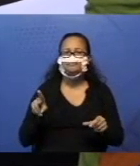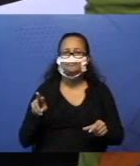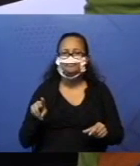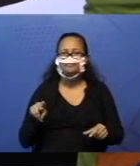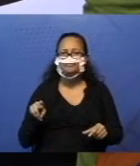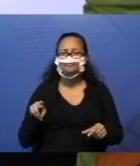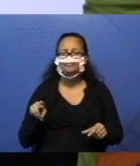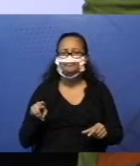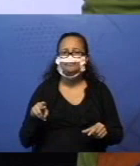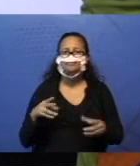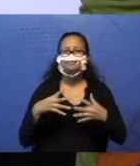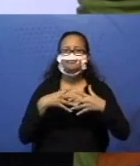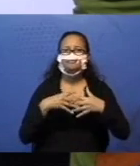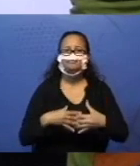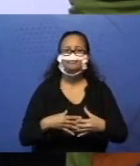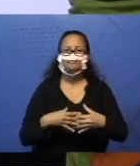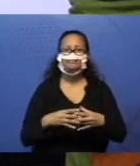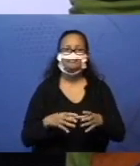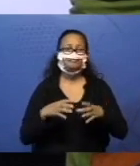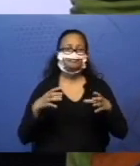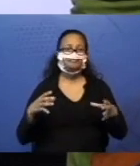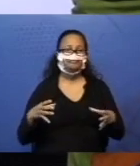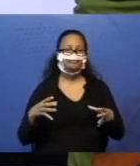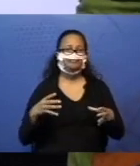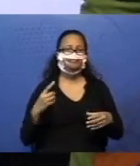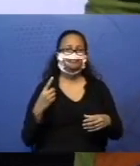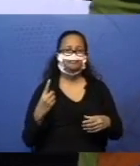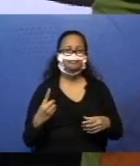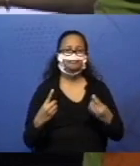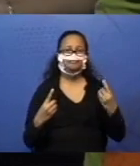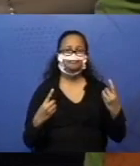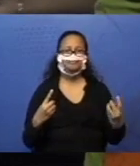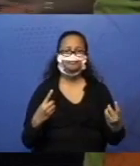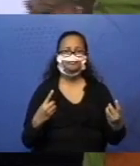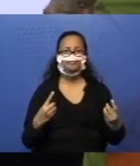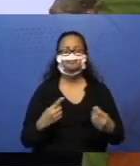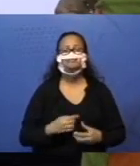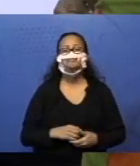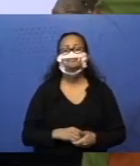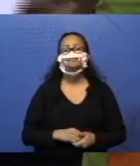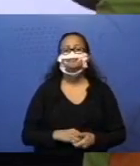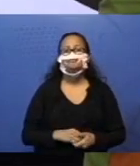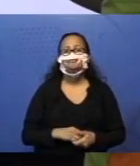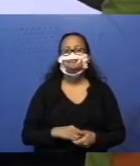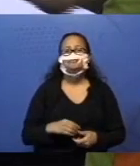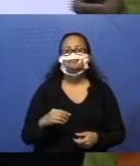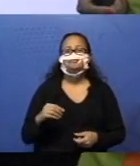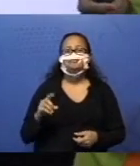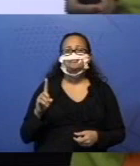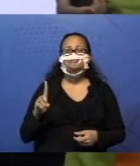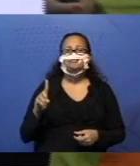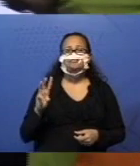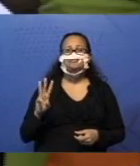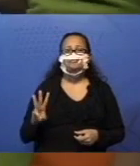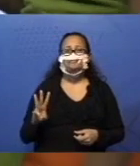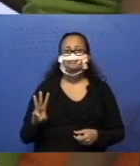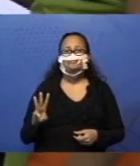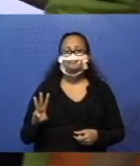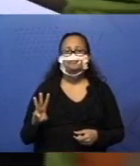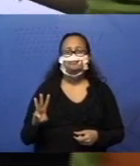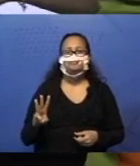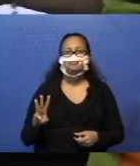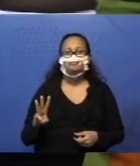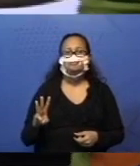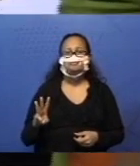aumentando de um em um? Então, qual será a minha parcela aqui? Treze. Pode conferir, pessoal. Vai dar